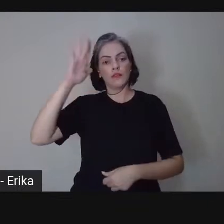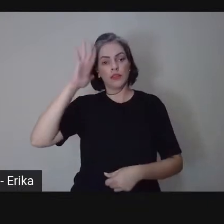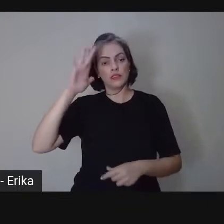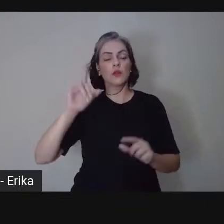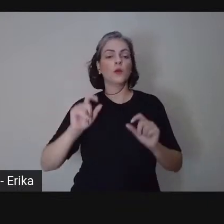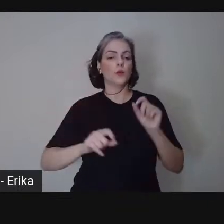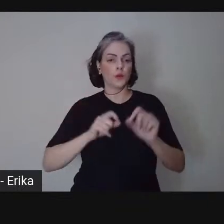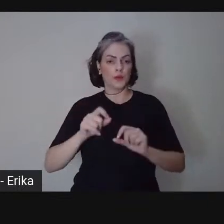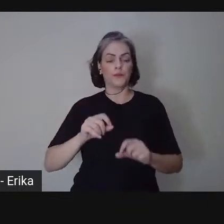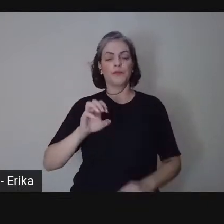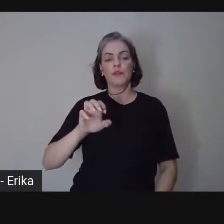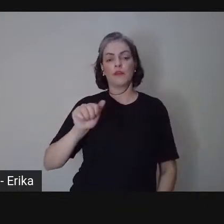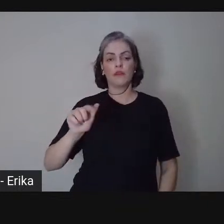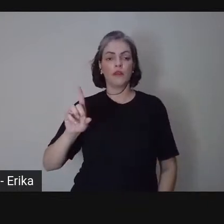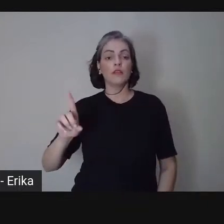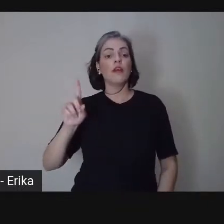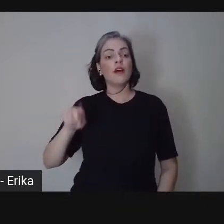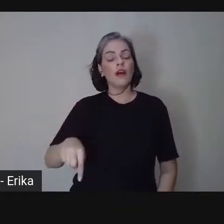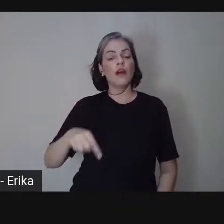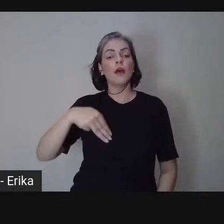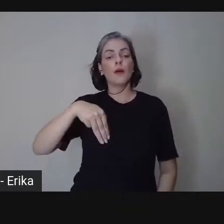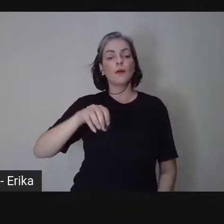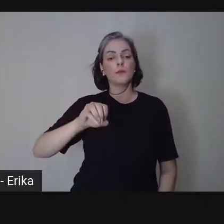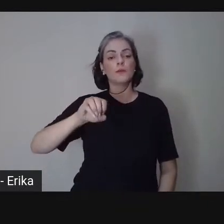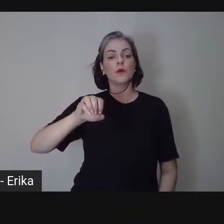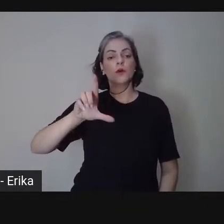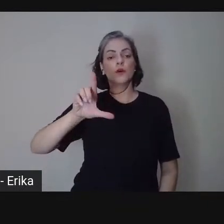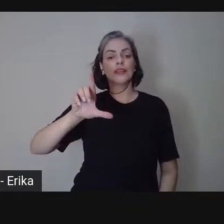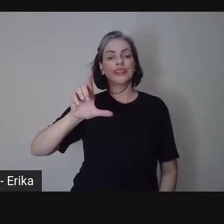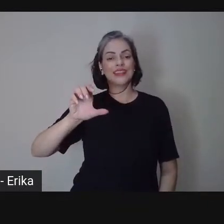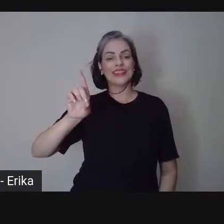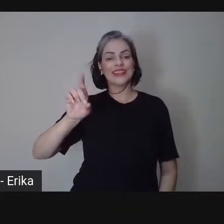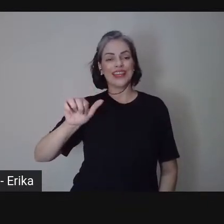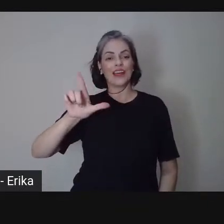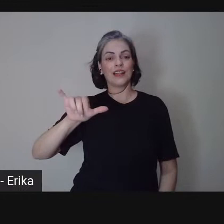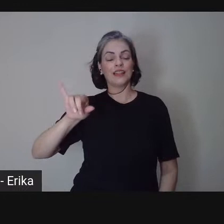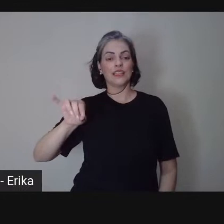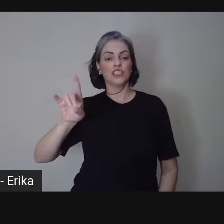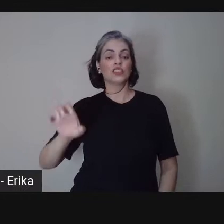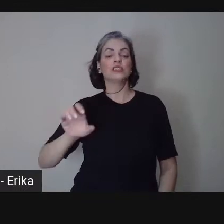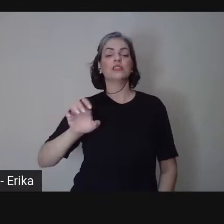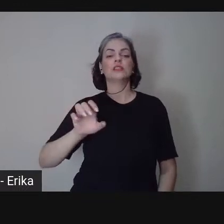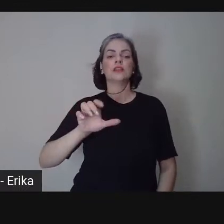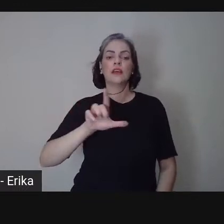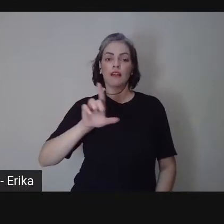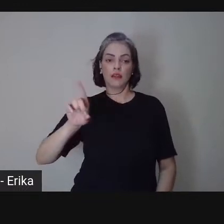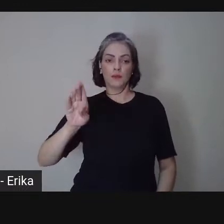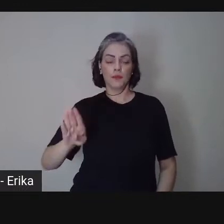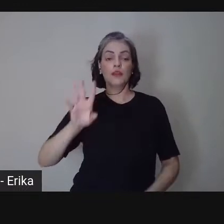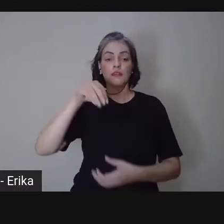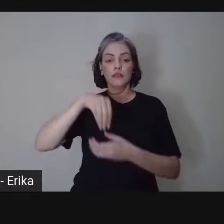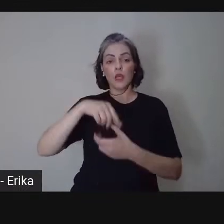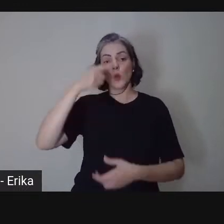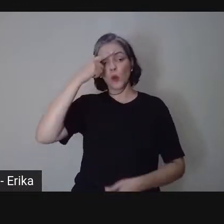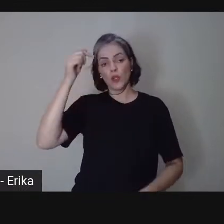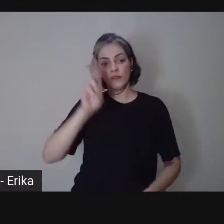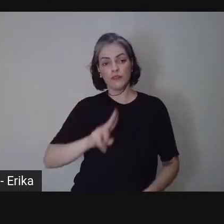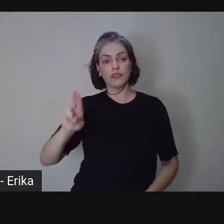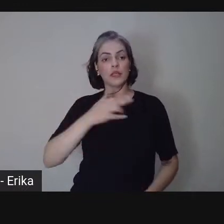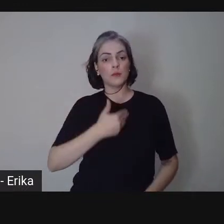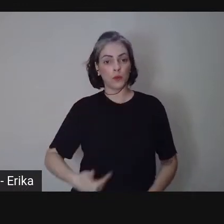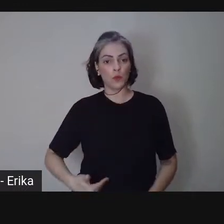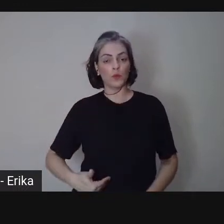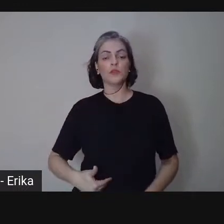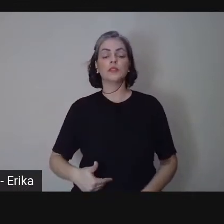a EAD é uma modalidade da LDB dentro da universidade pública também. Está vinculada